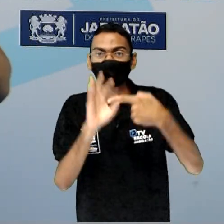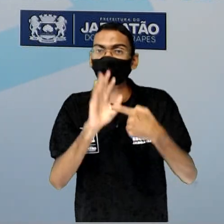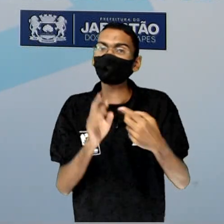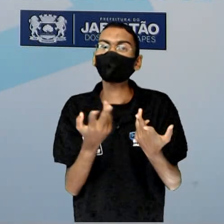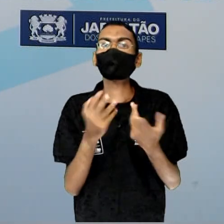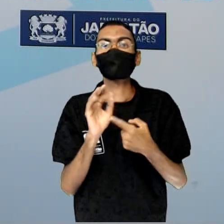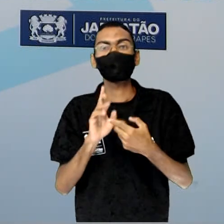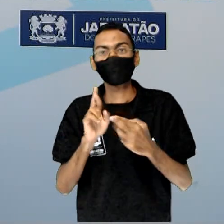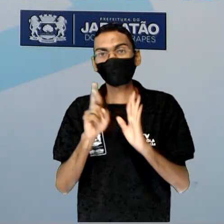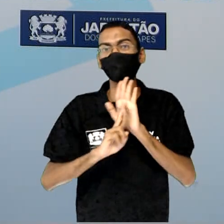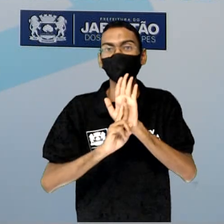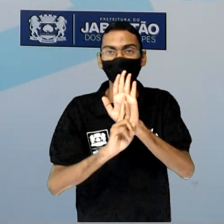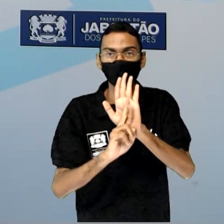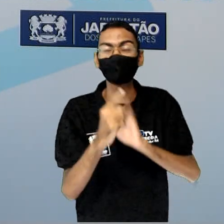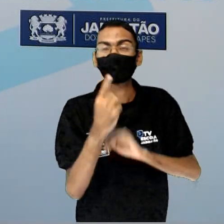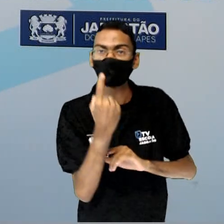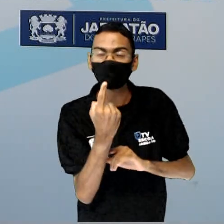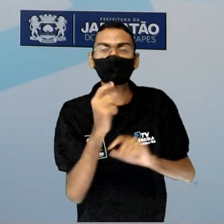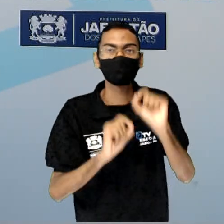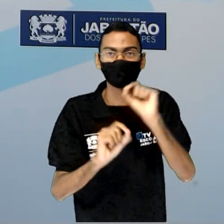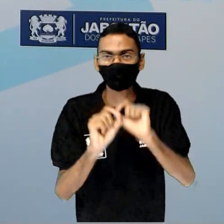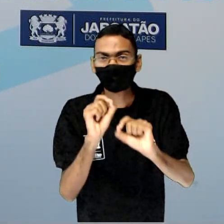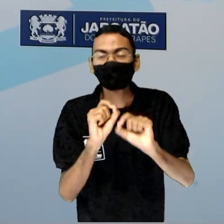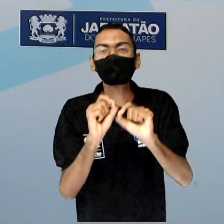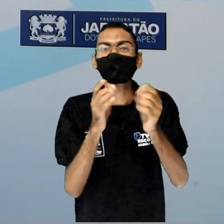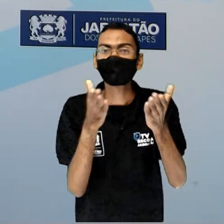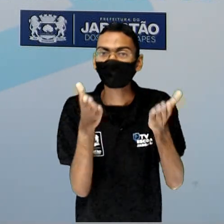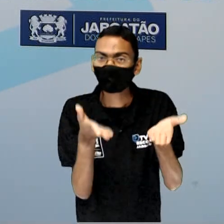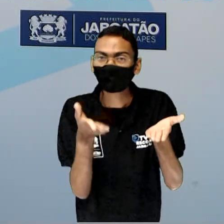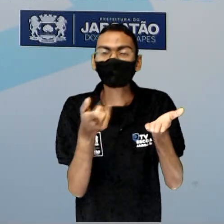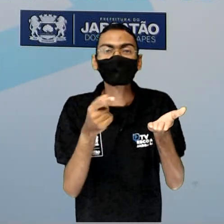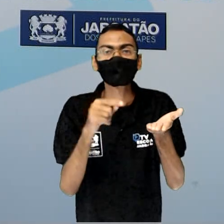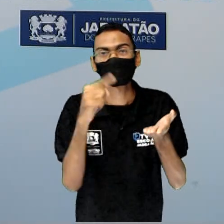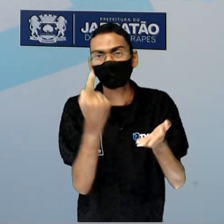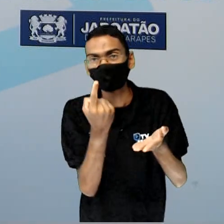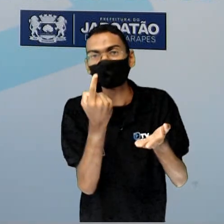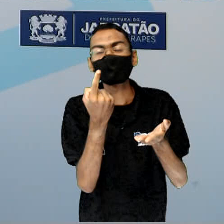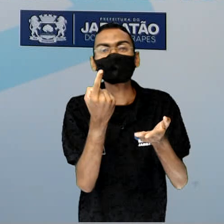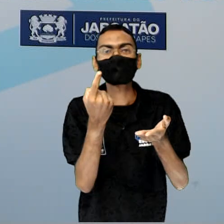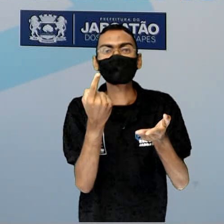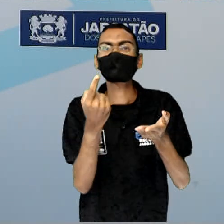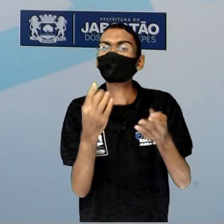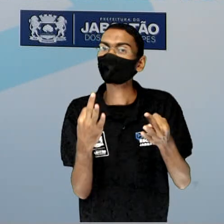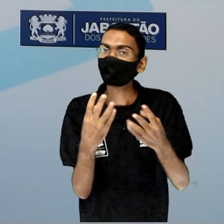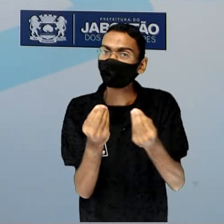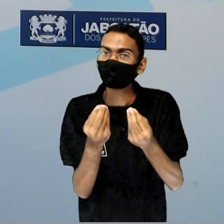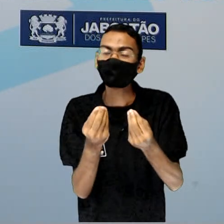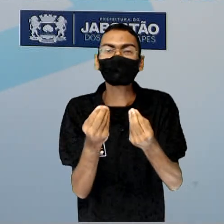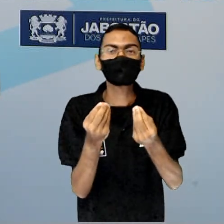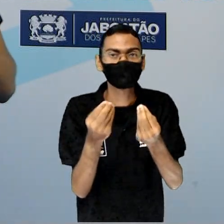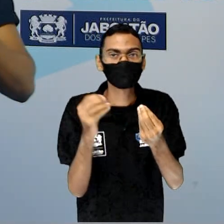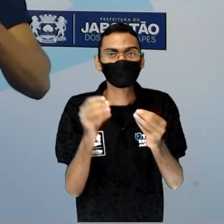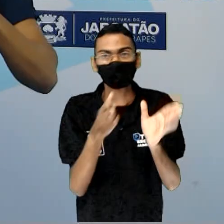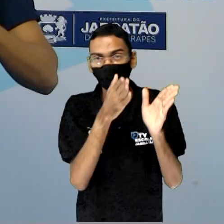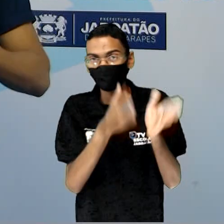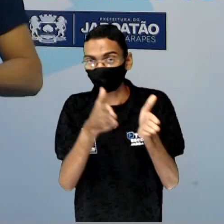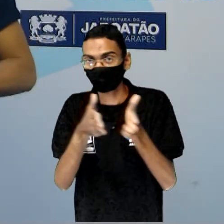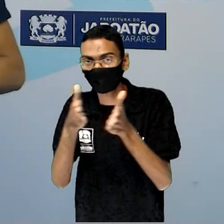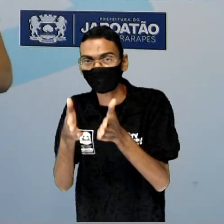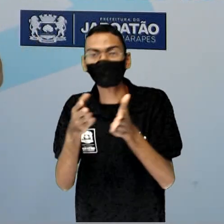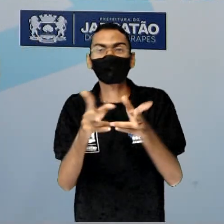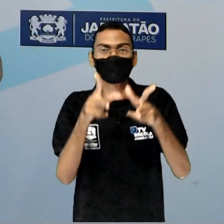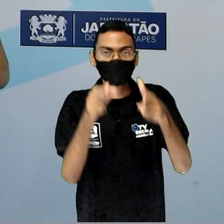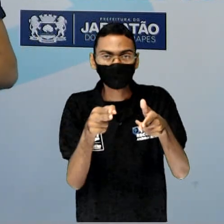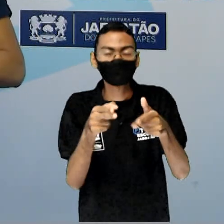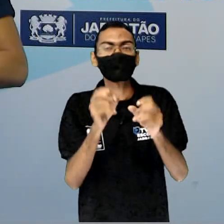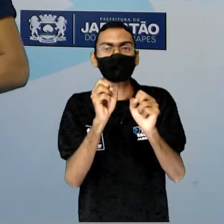uma ou algumas partes de um inteiro que foi dividido em partes iguais. Bom, resgatado esses